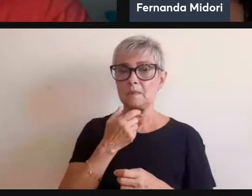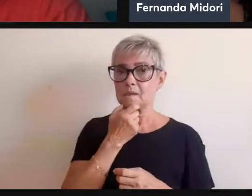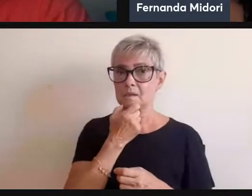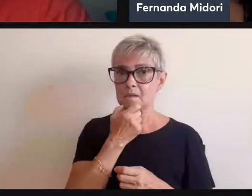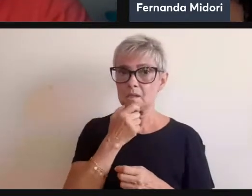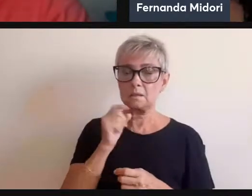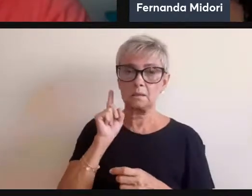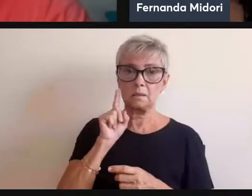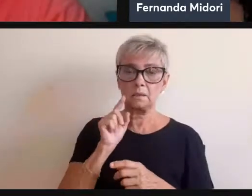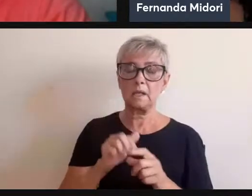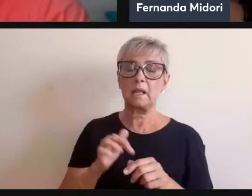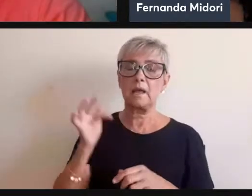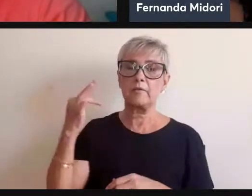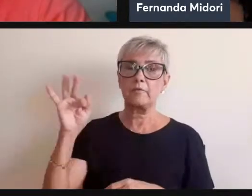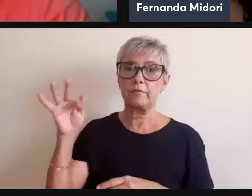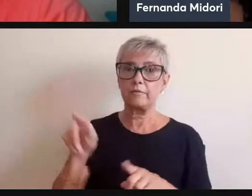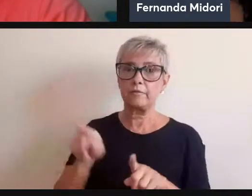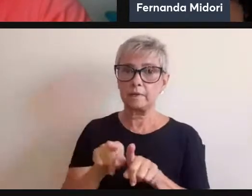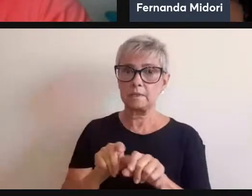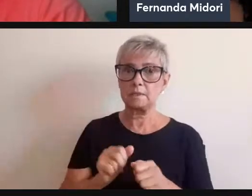França, em 2020.